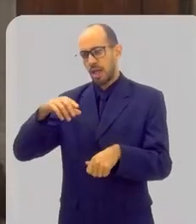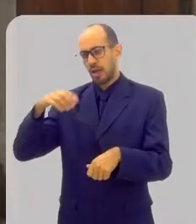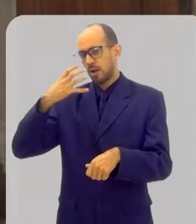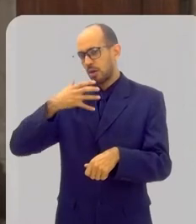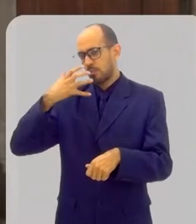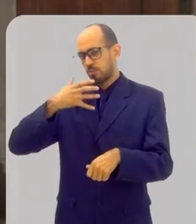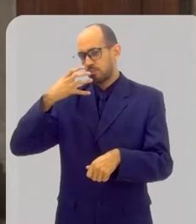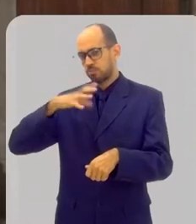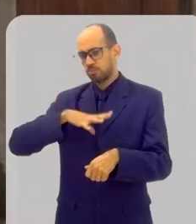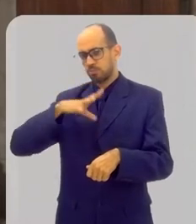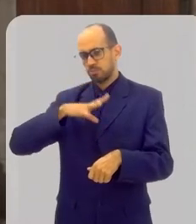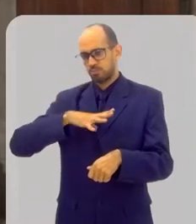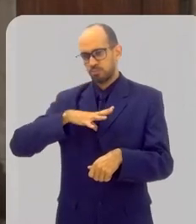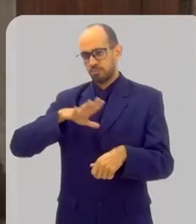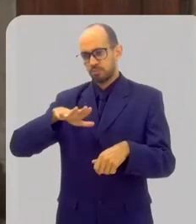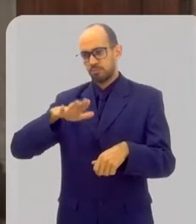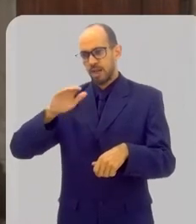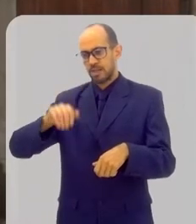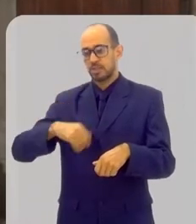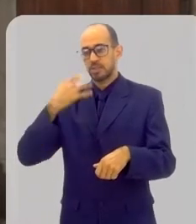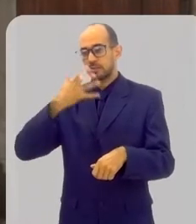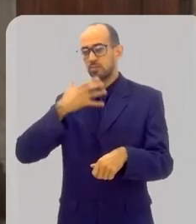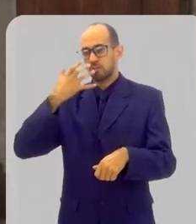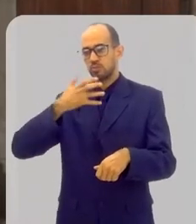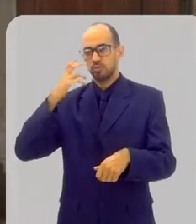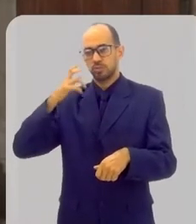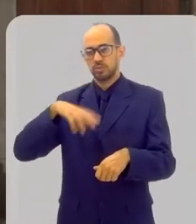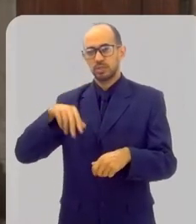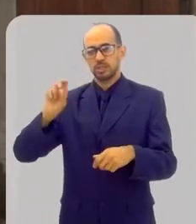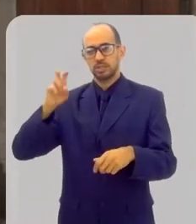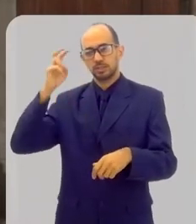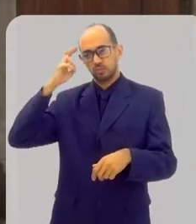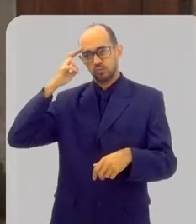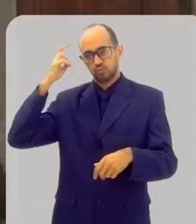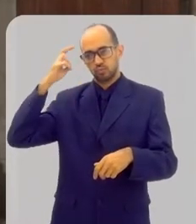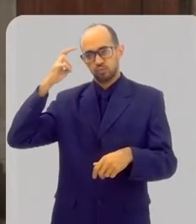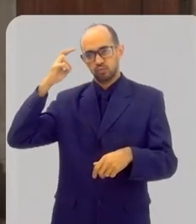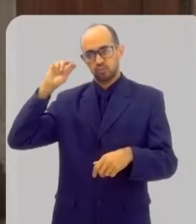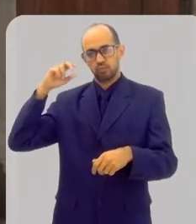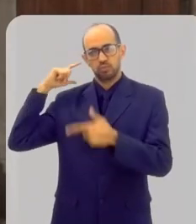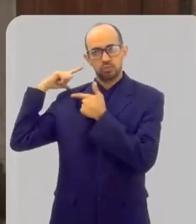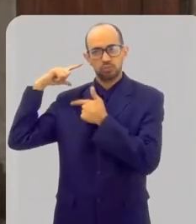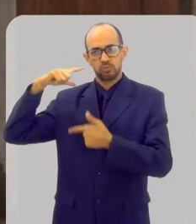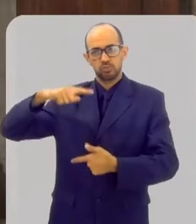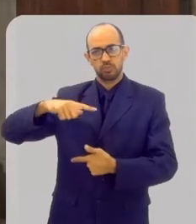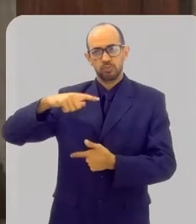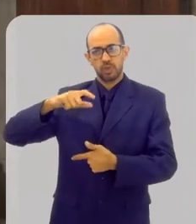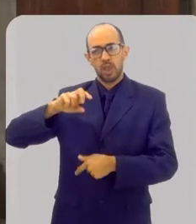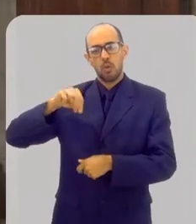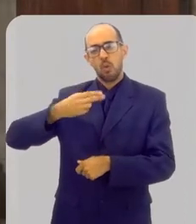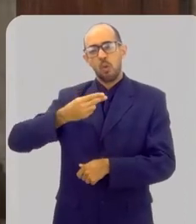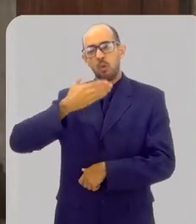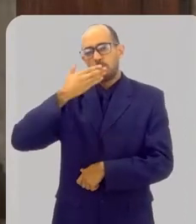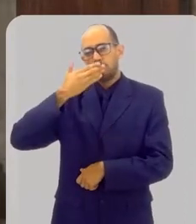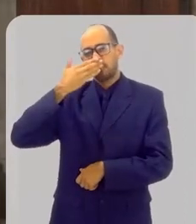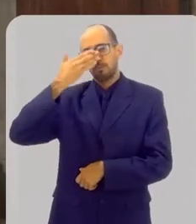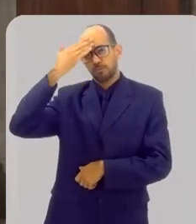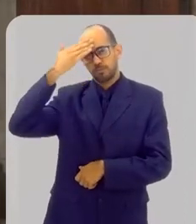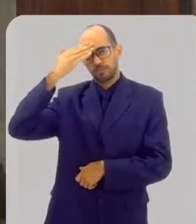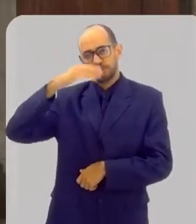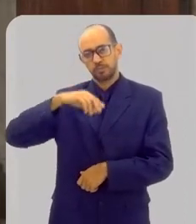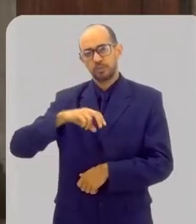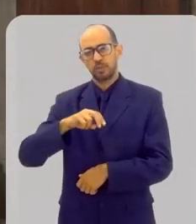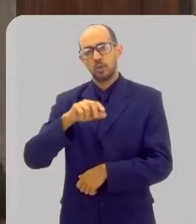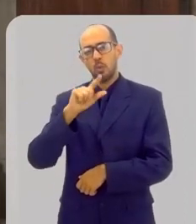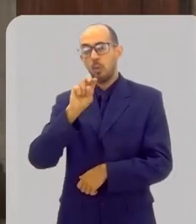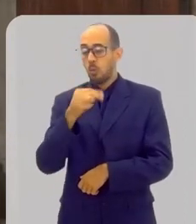cantada em português, mas os cantos mais tradicionais são mantidos no original grego ou árabe. Então é